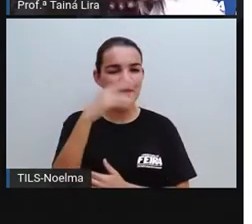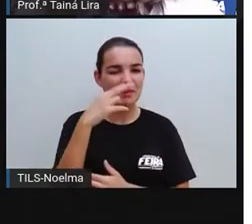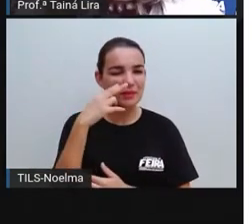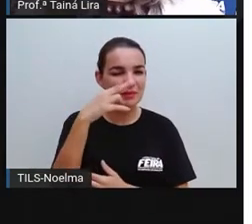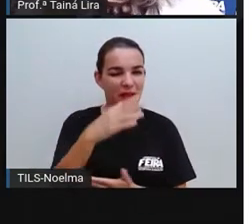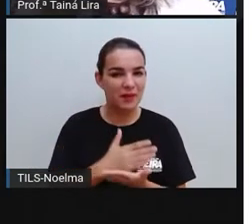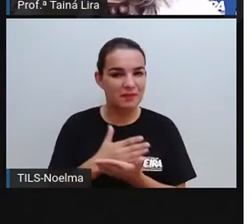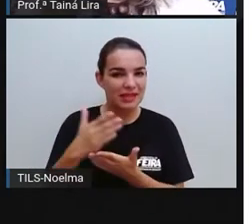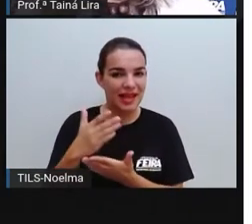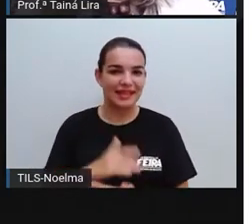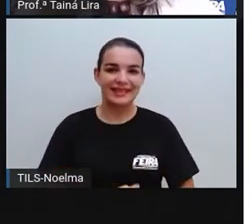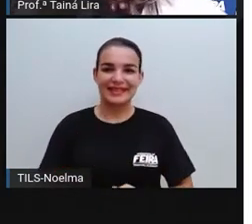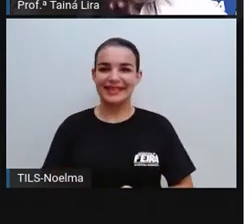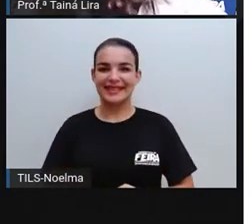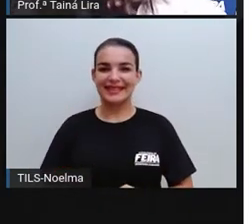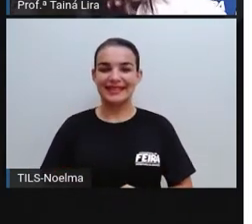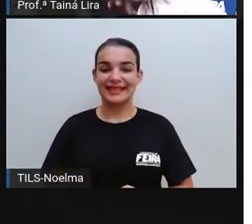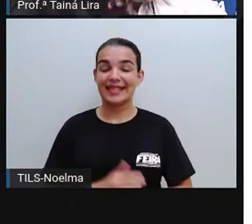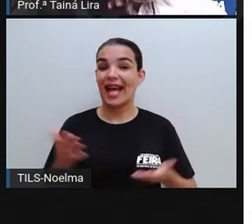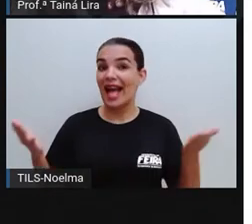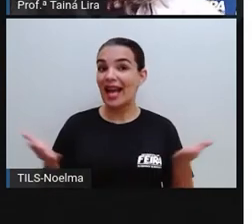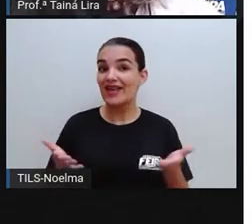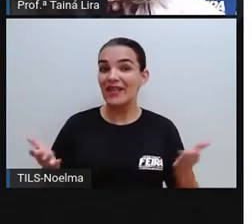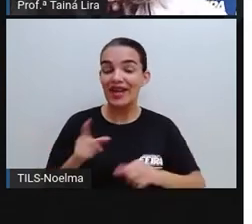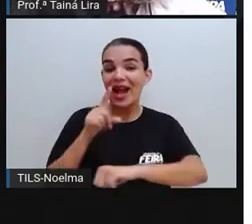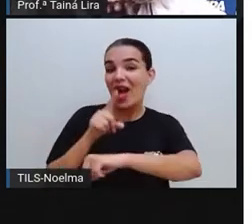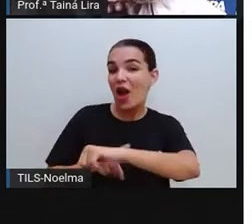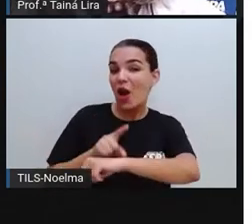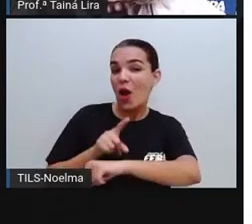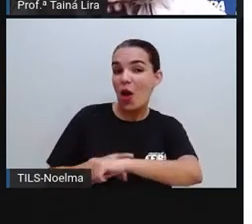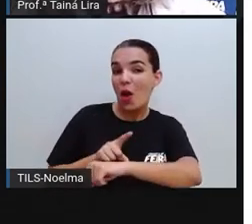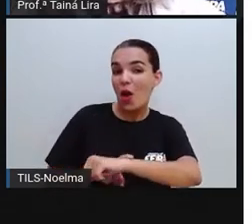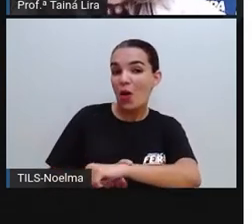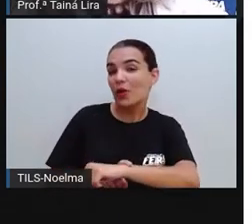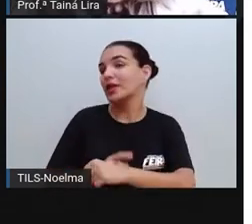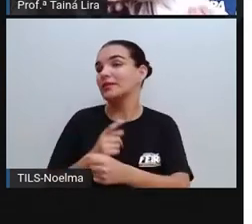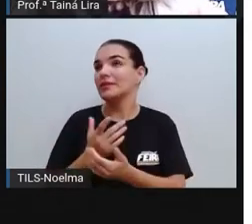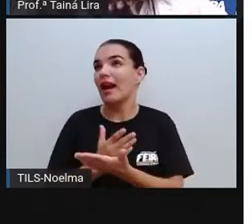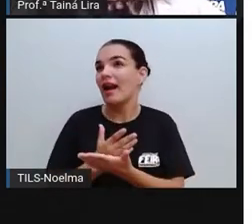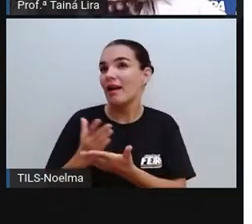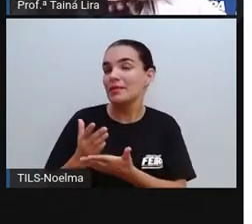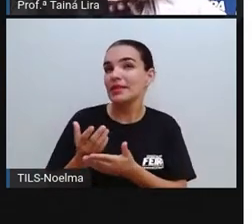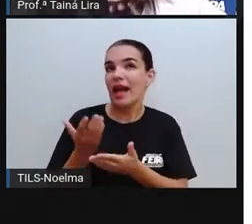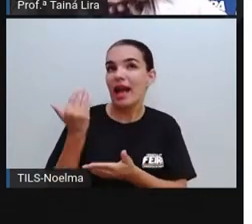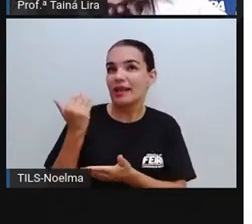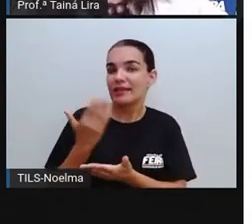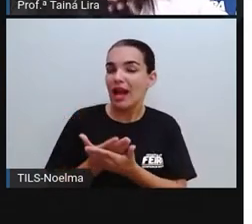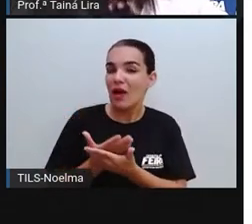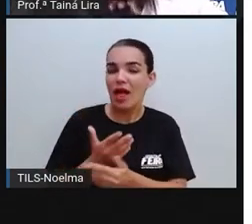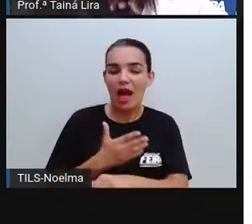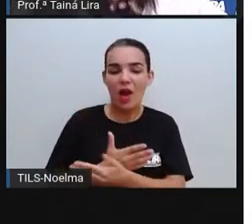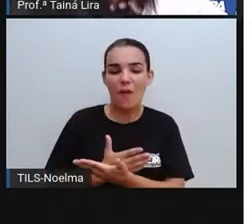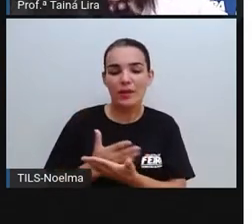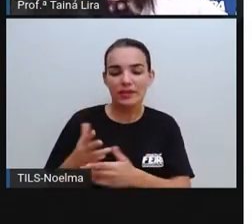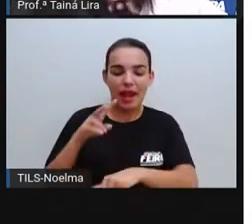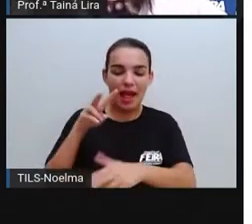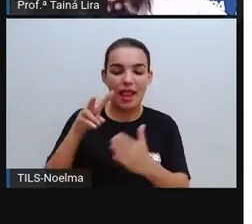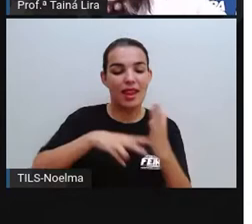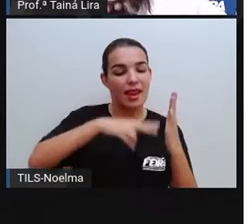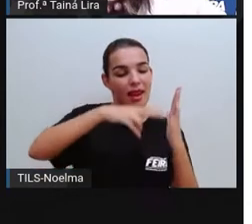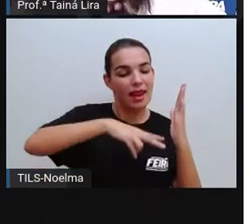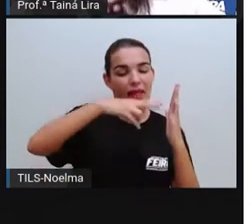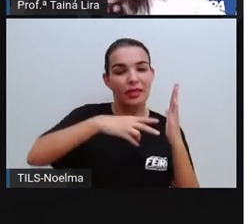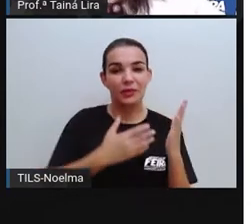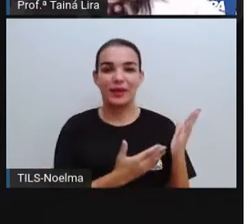começar? E antes de nós começarmos, vamos fazer a leitura desse